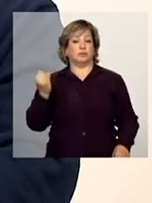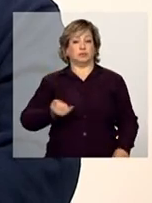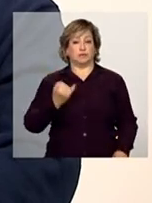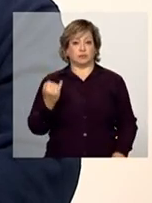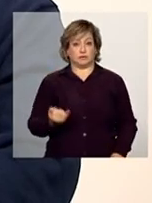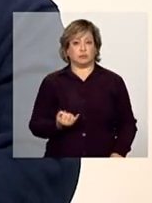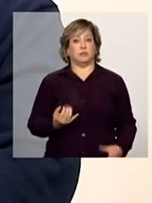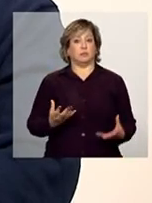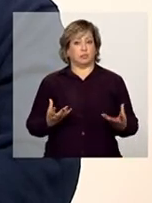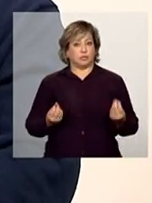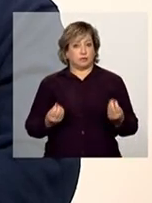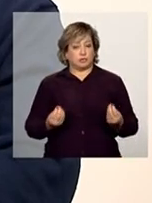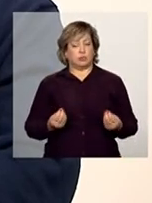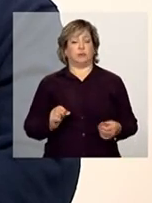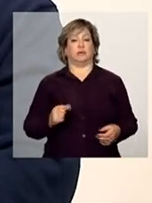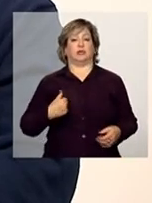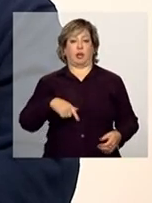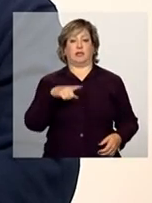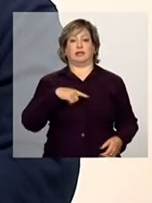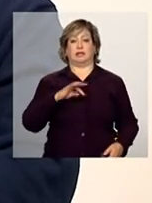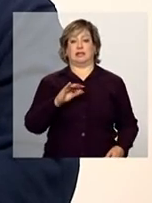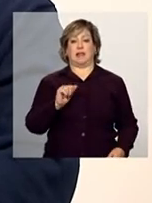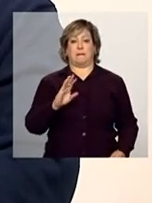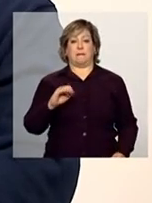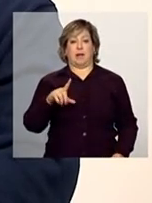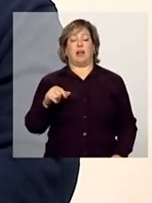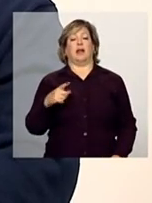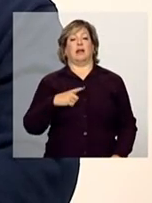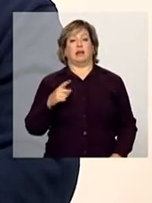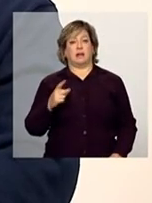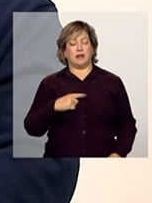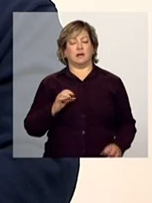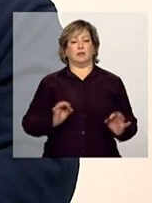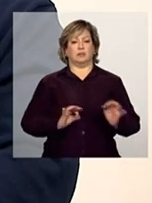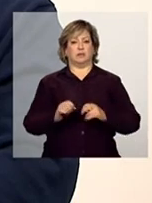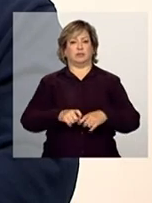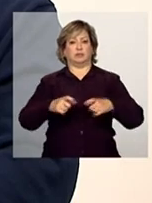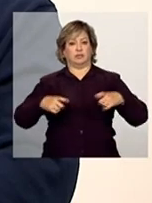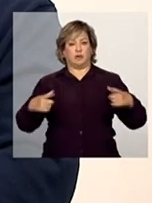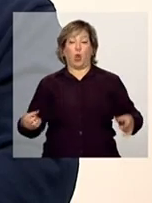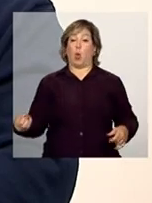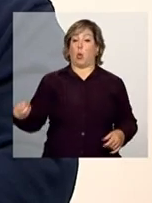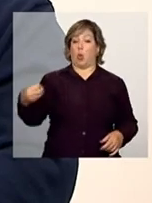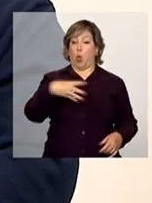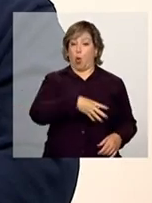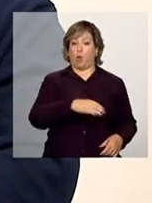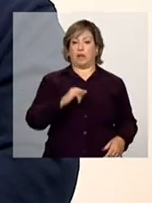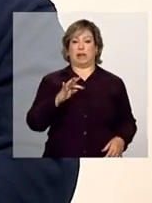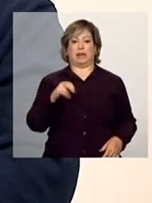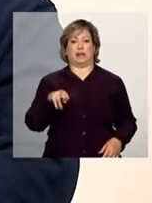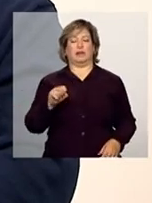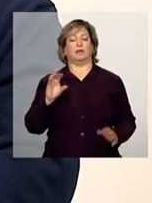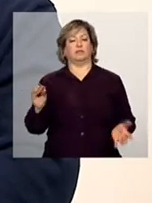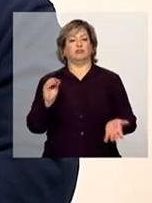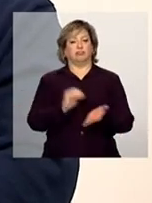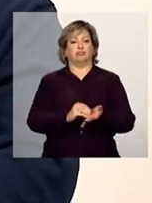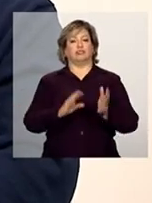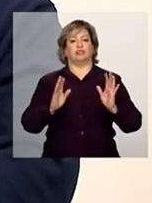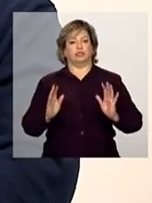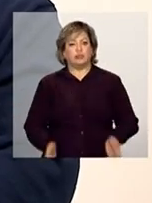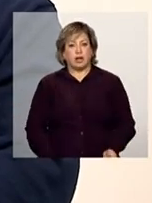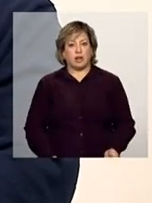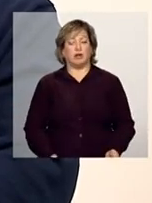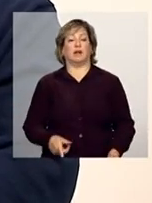robusta. Então, temos uma tabela revista e ampliada, novos itens foram acrescentados, de modo que